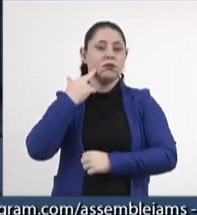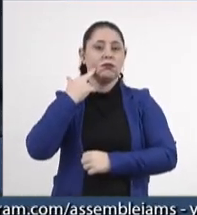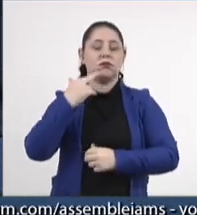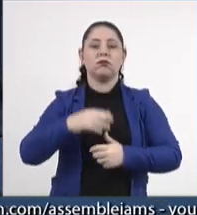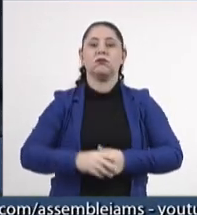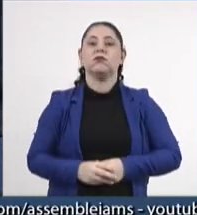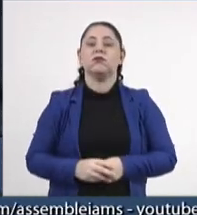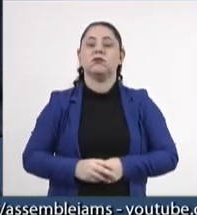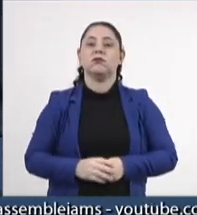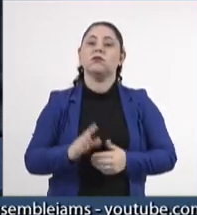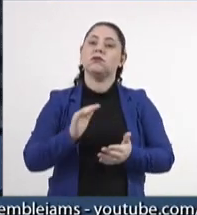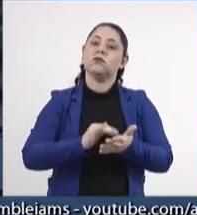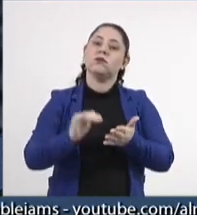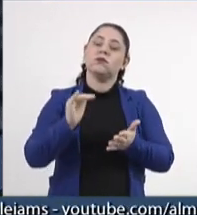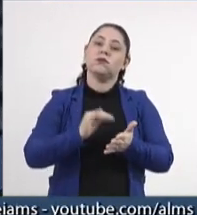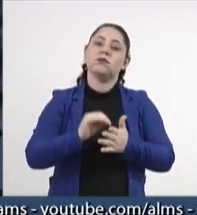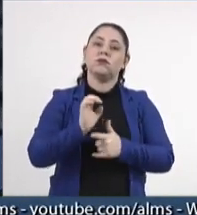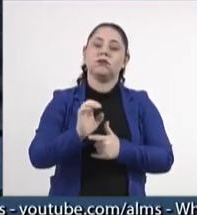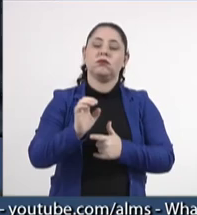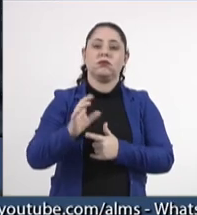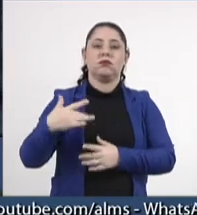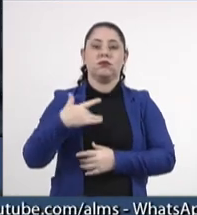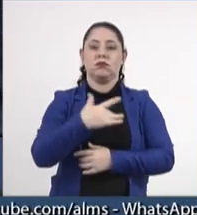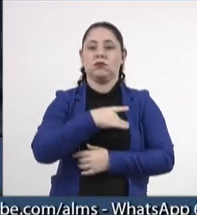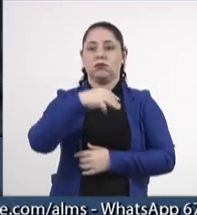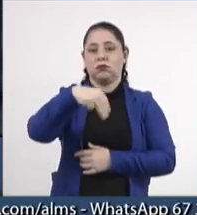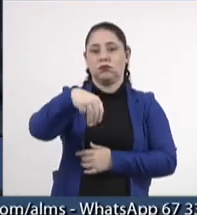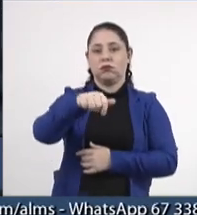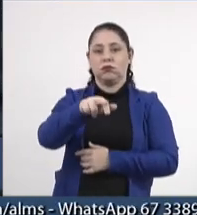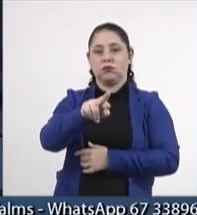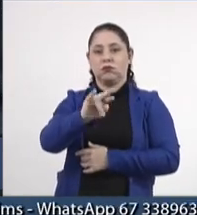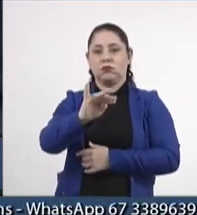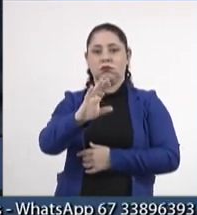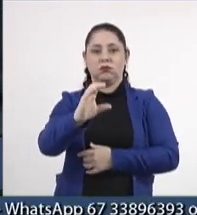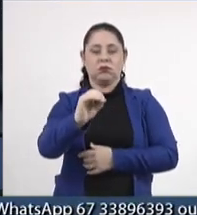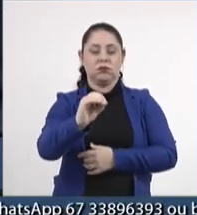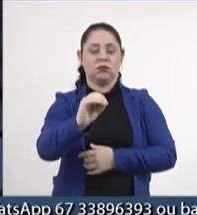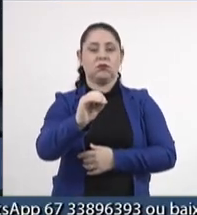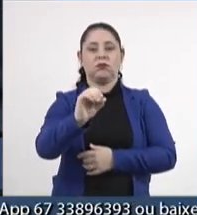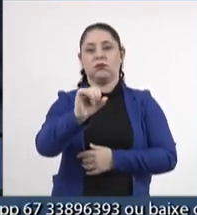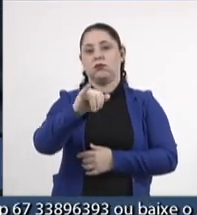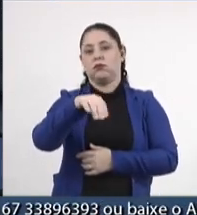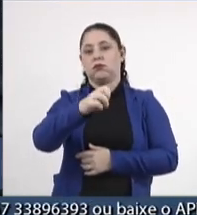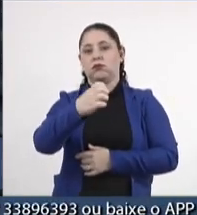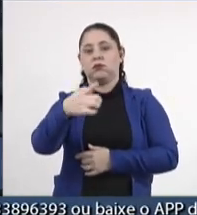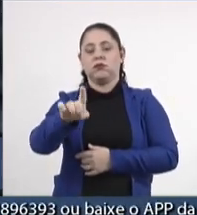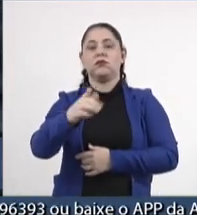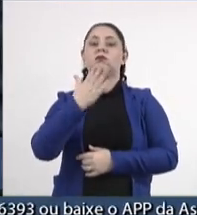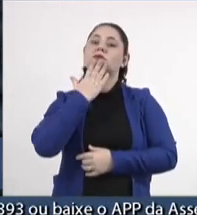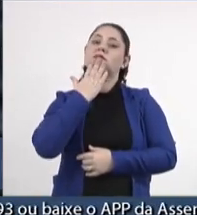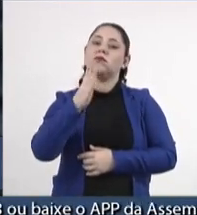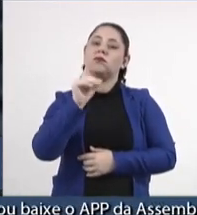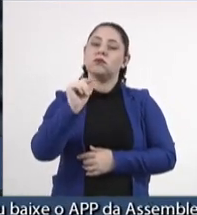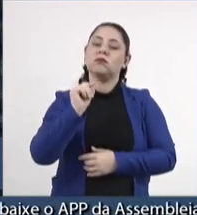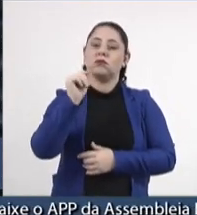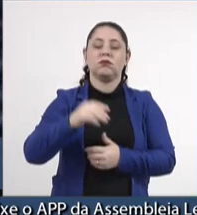senhor Eduardo Ríder, ao secretário de Estado de Saúde, senhor Maurício Simões Correio, solicitando